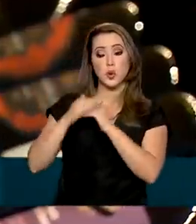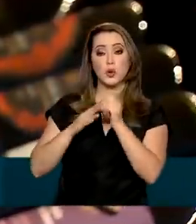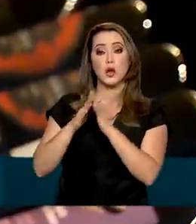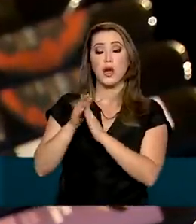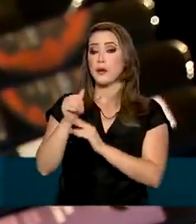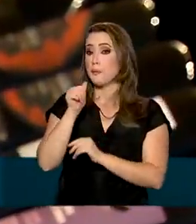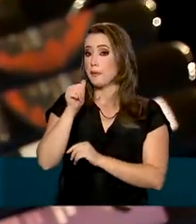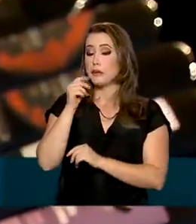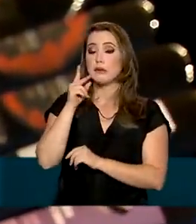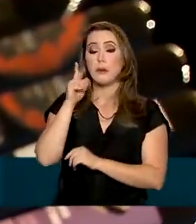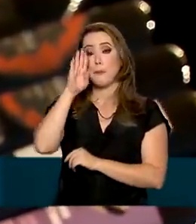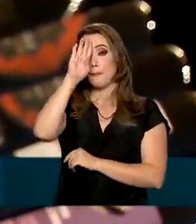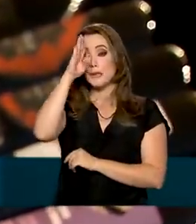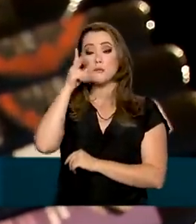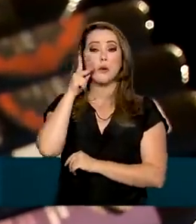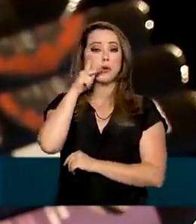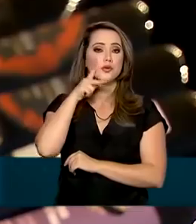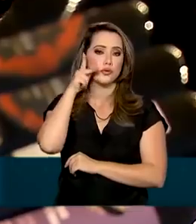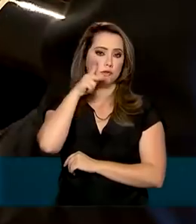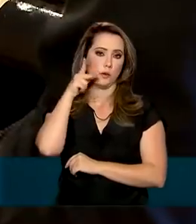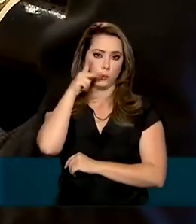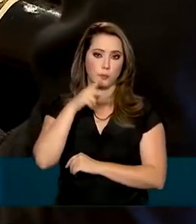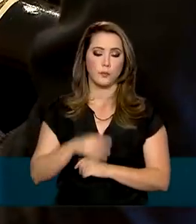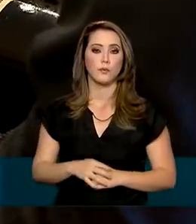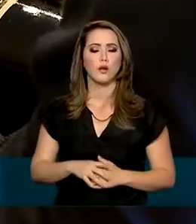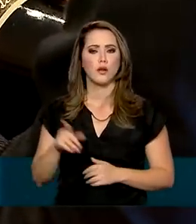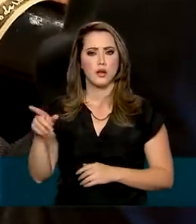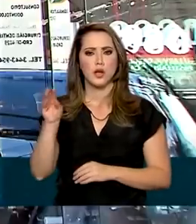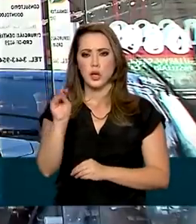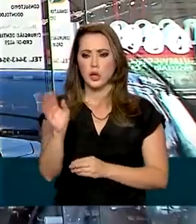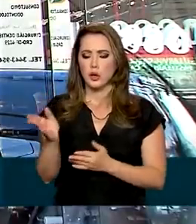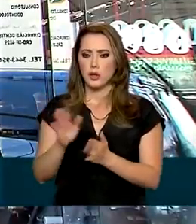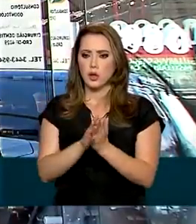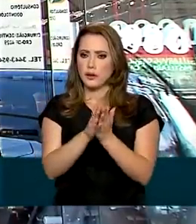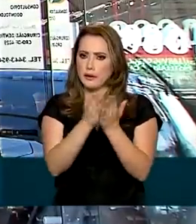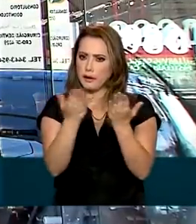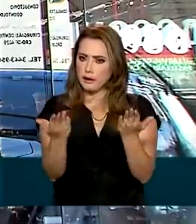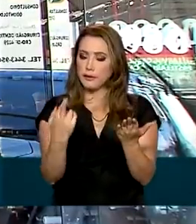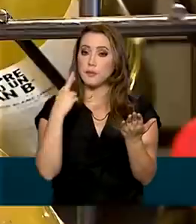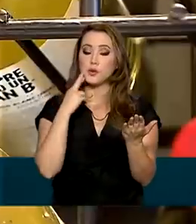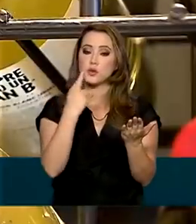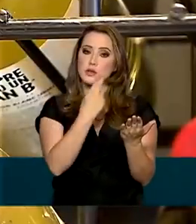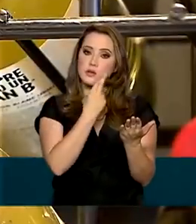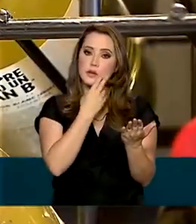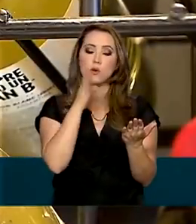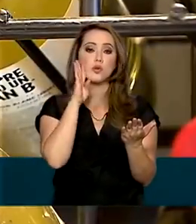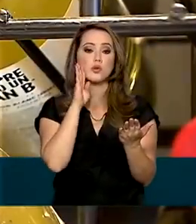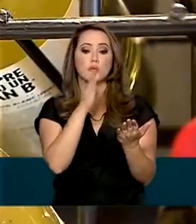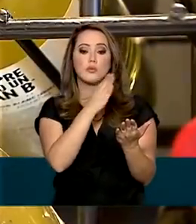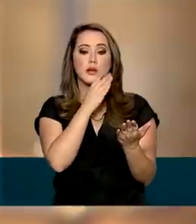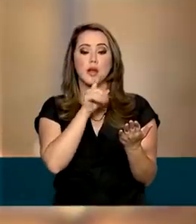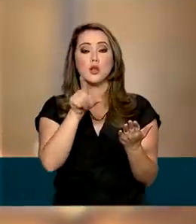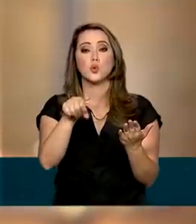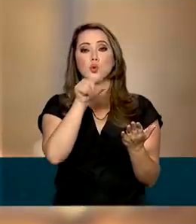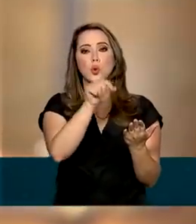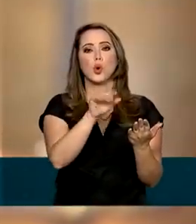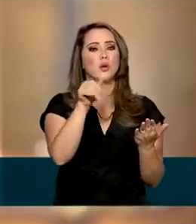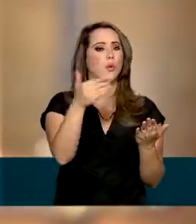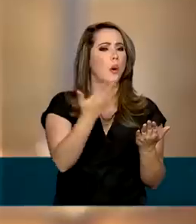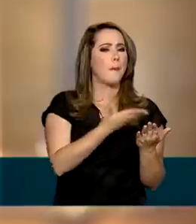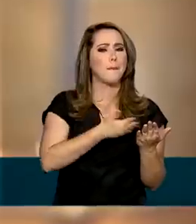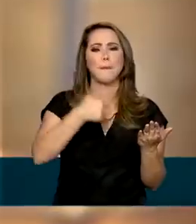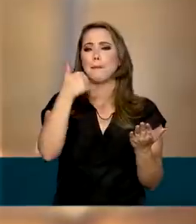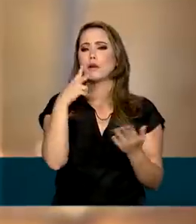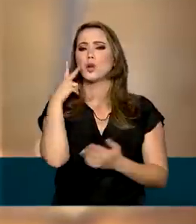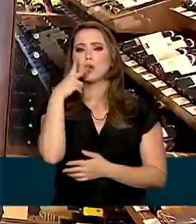bebidas alcoólicas, principalmente em vinhos. Ele cuida do cardápio de restaurantes, bares e indica rótulos, que combinam